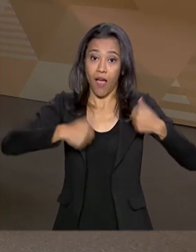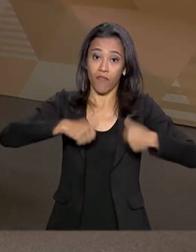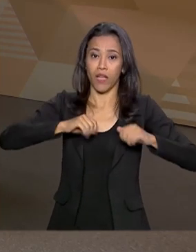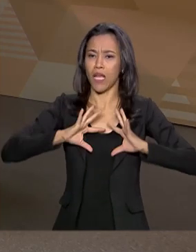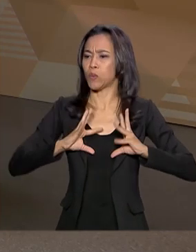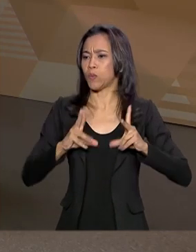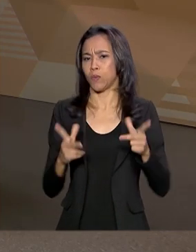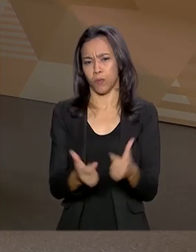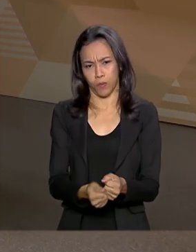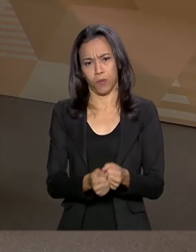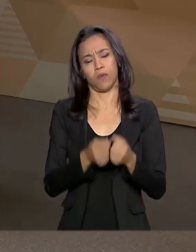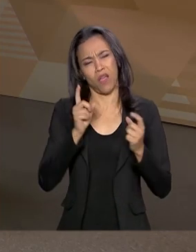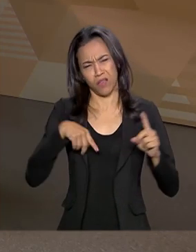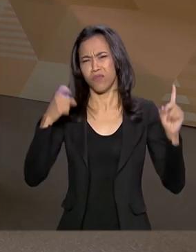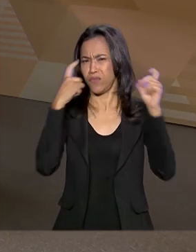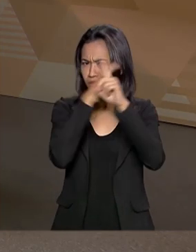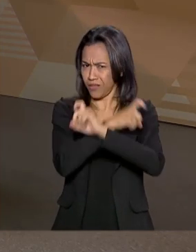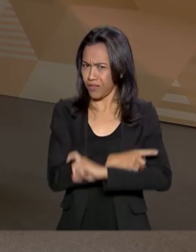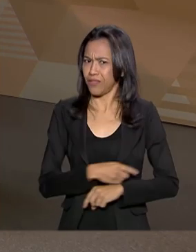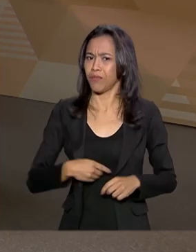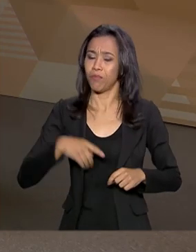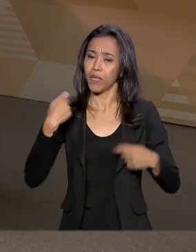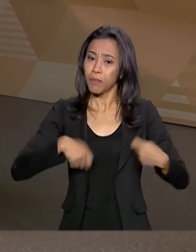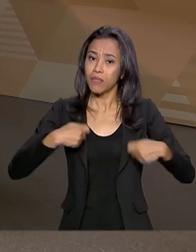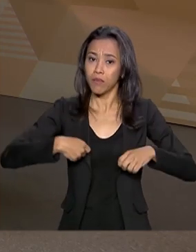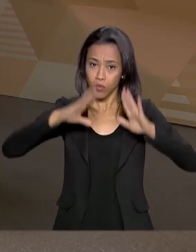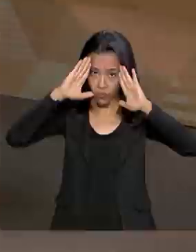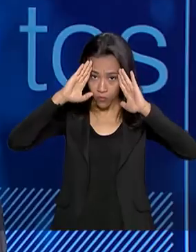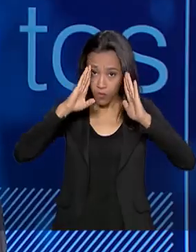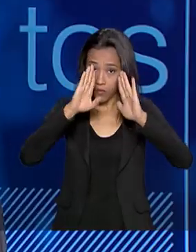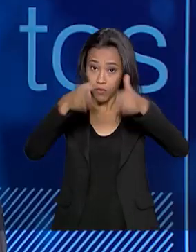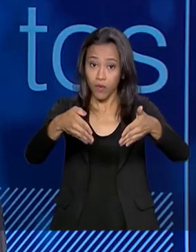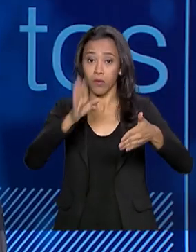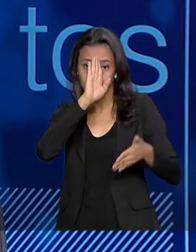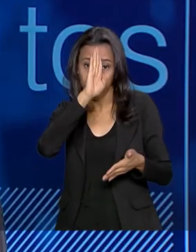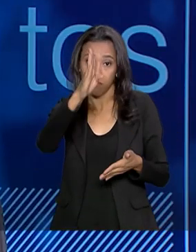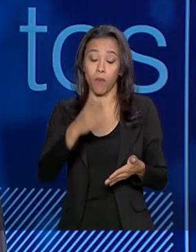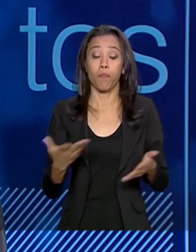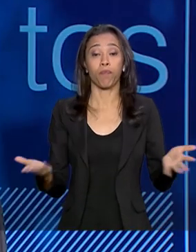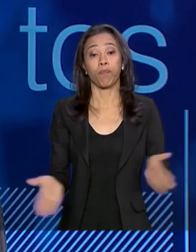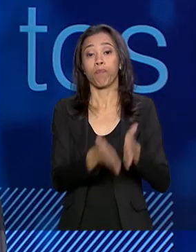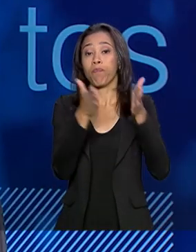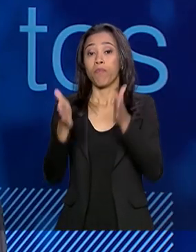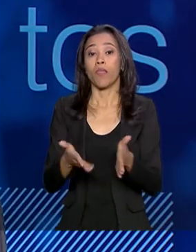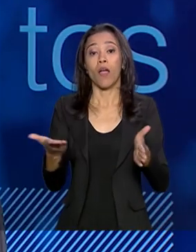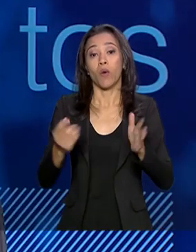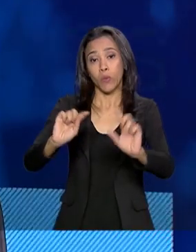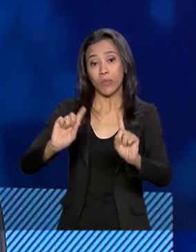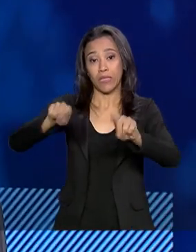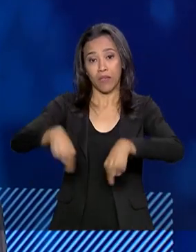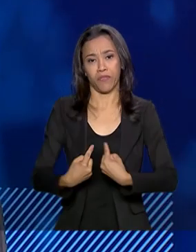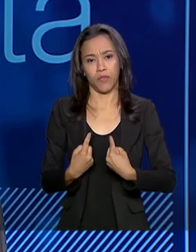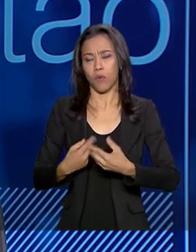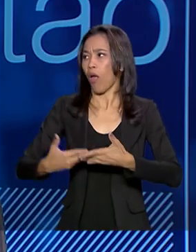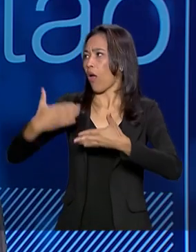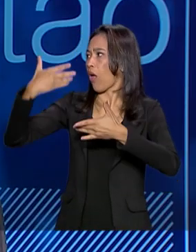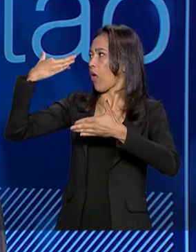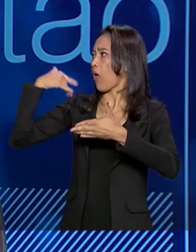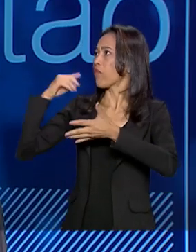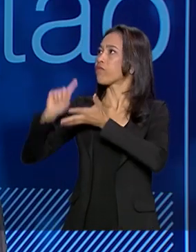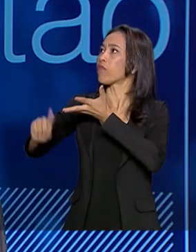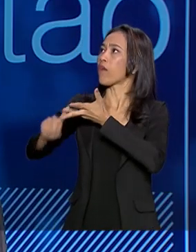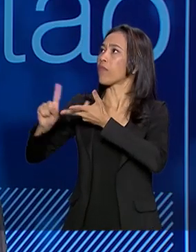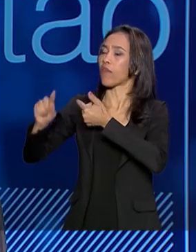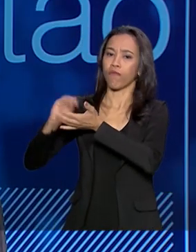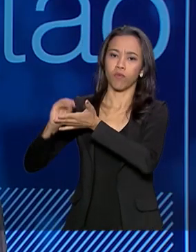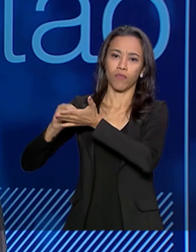todo. Essa é avaliação difícil, é um exercício de priorização que tem sido feito. Agora, o desafio de se finalizar tudo o que ficou pendente para trás,